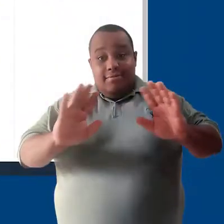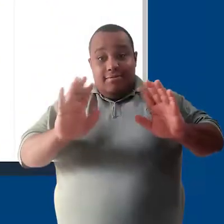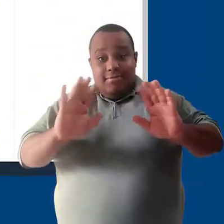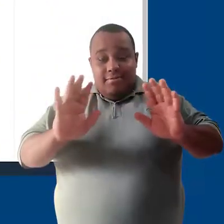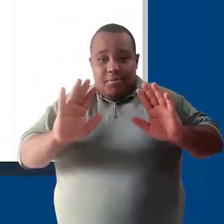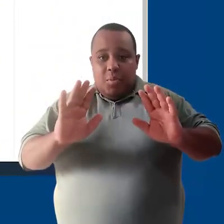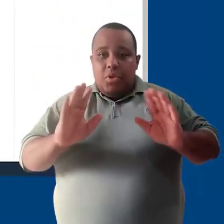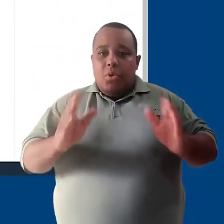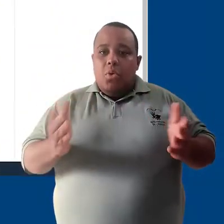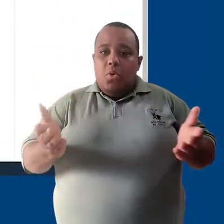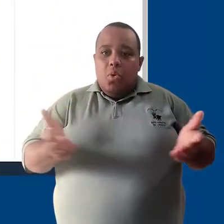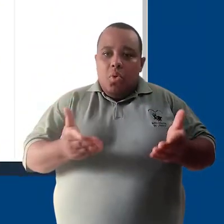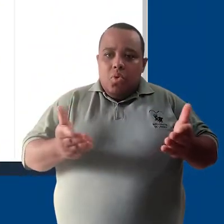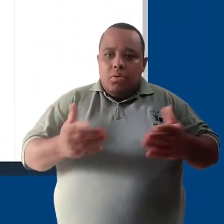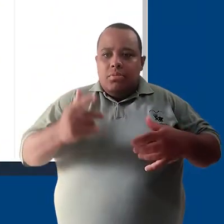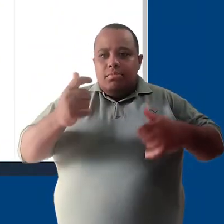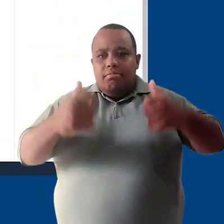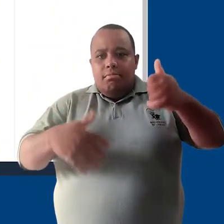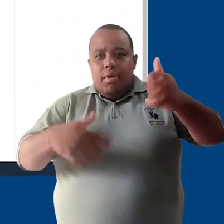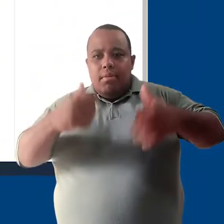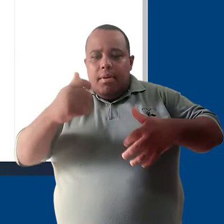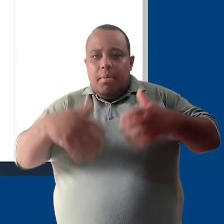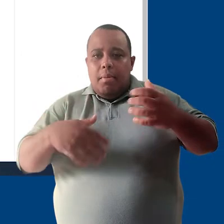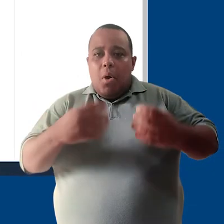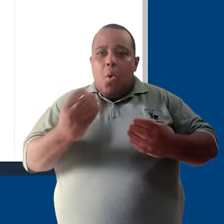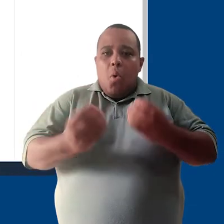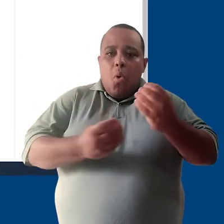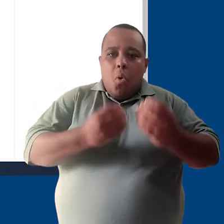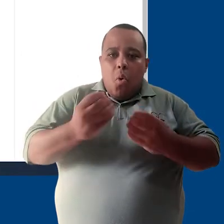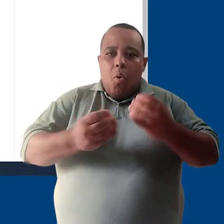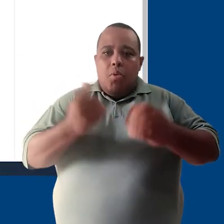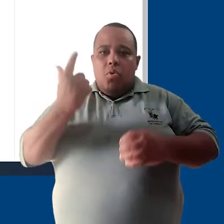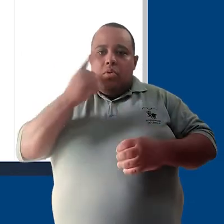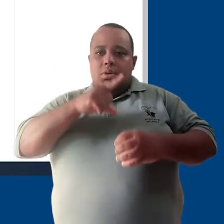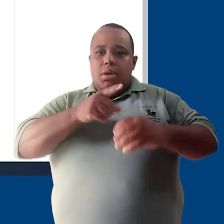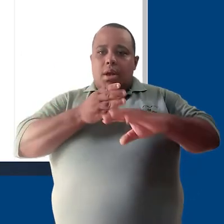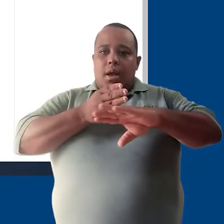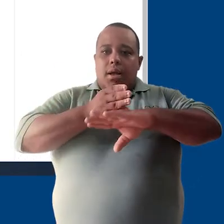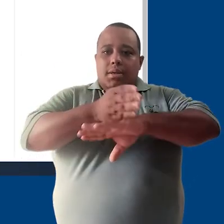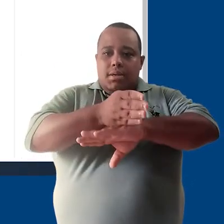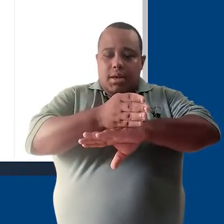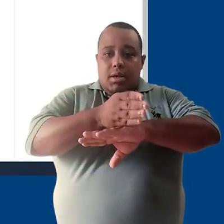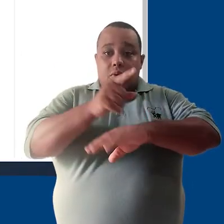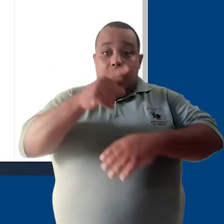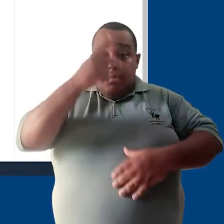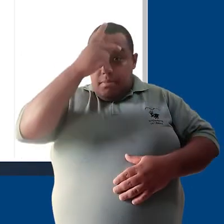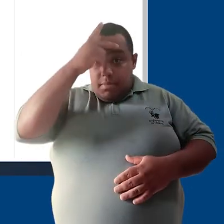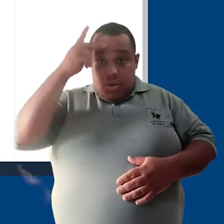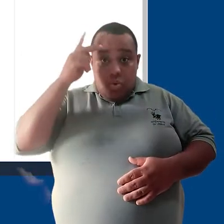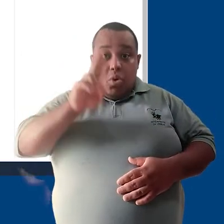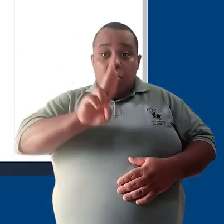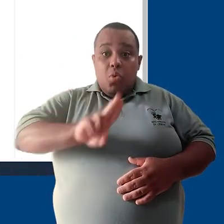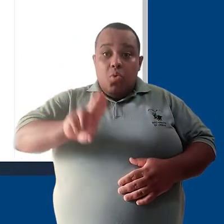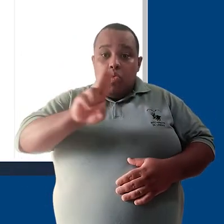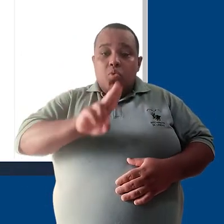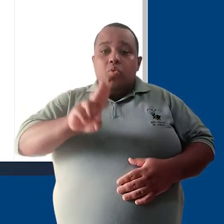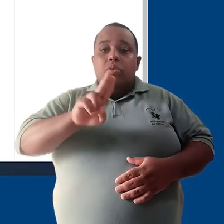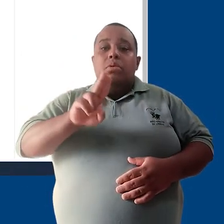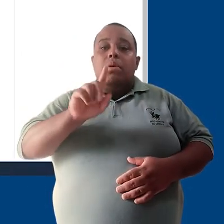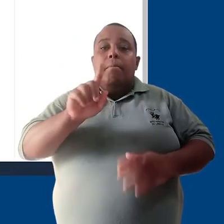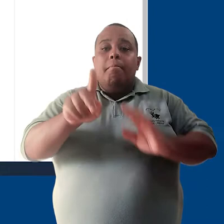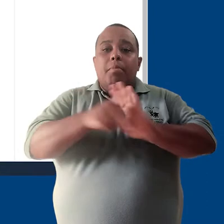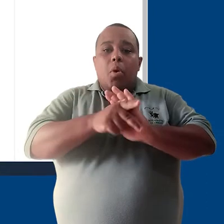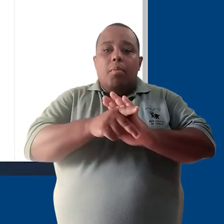Olá, hoje vamos falar sobre credenciais de acesso para usuários que pertencem à